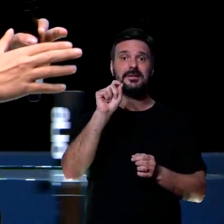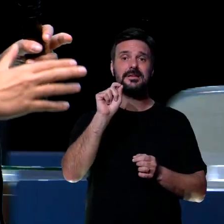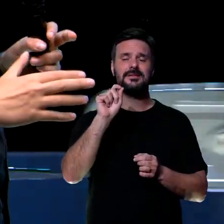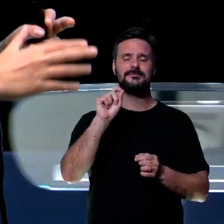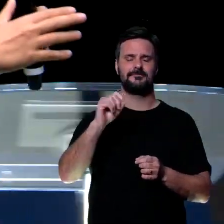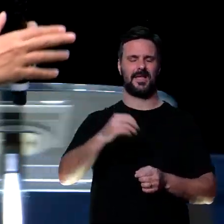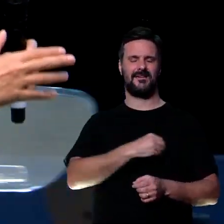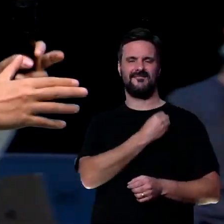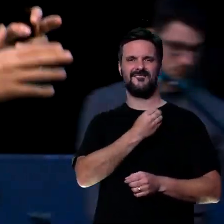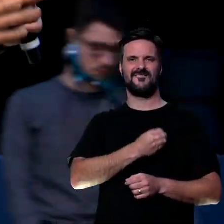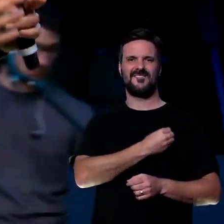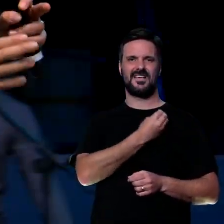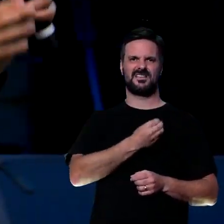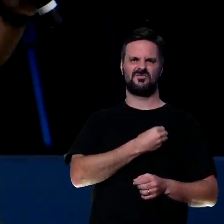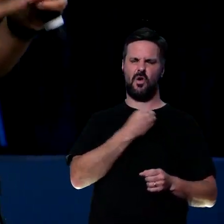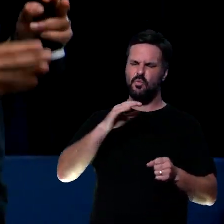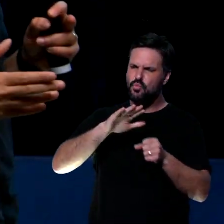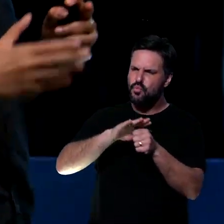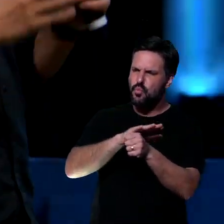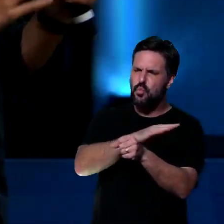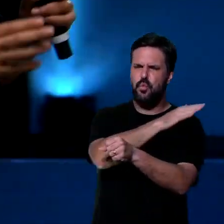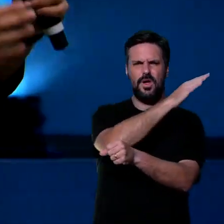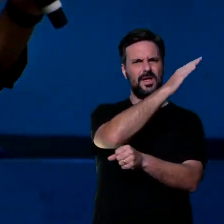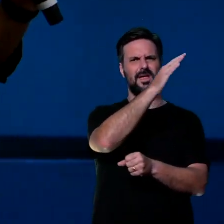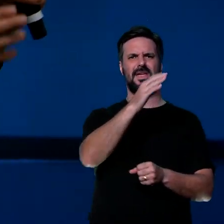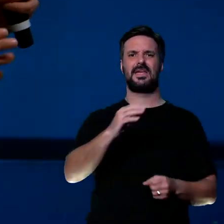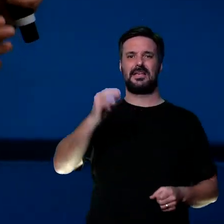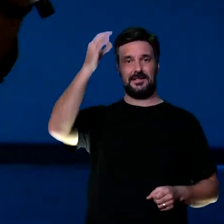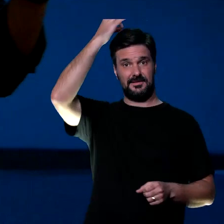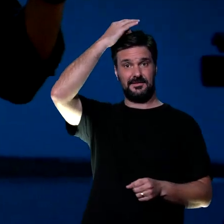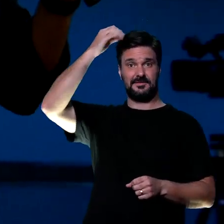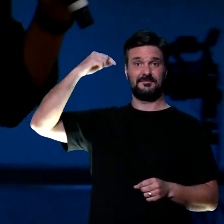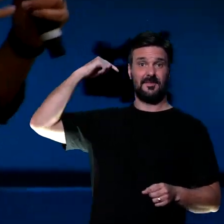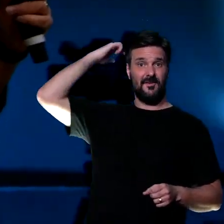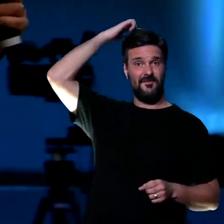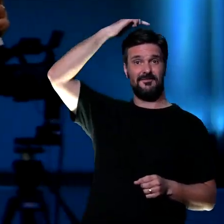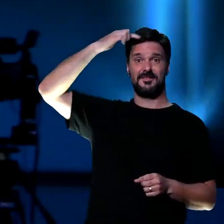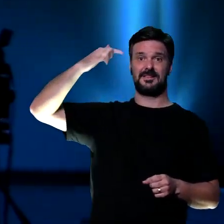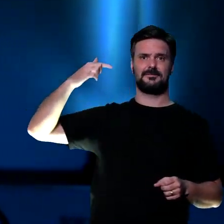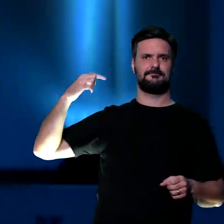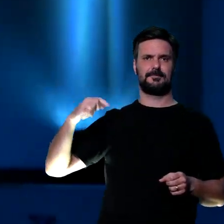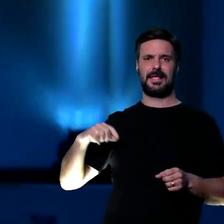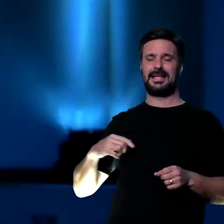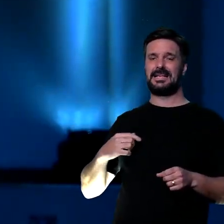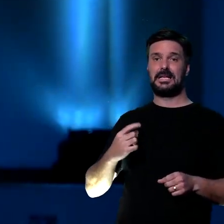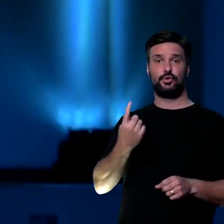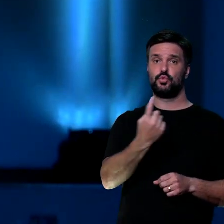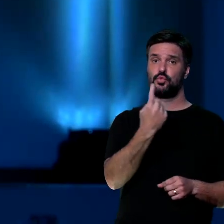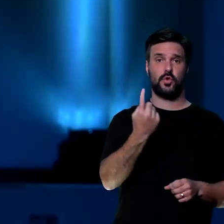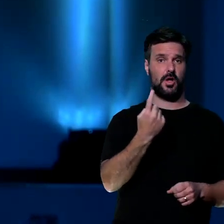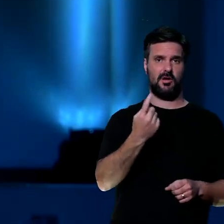tudo isso, você precisa estar cheio da presença de Deus, cheio do Espírito Santo, você não consegue sozinho,